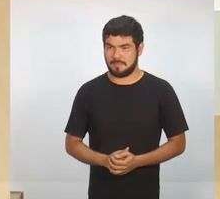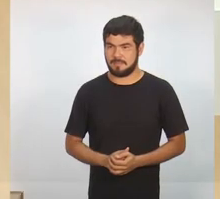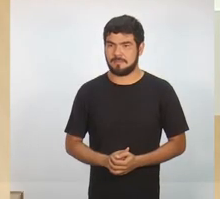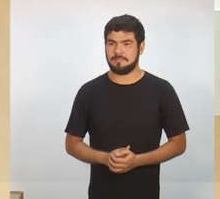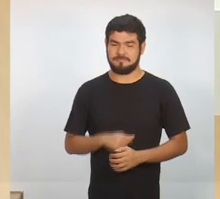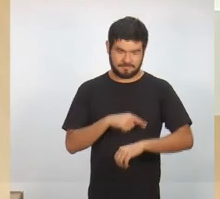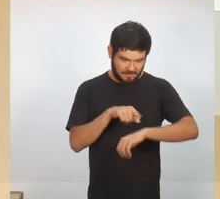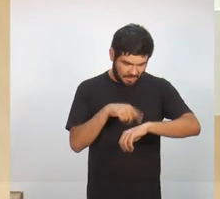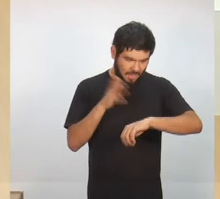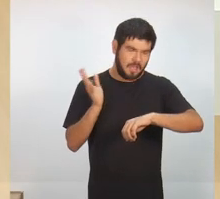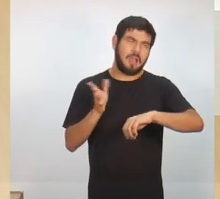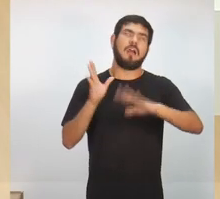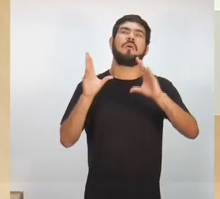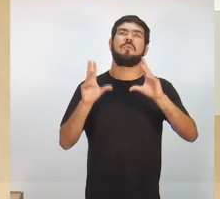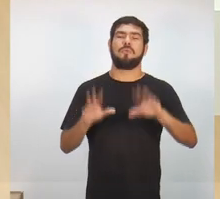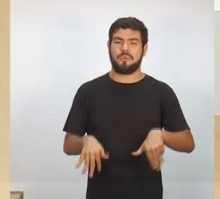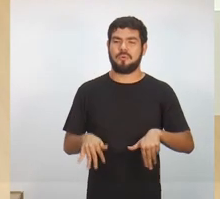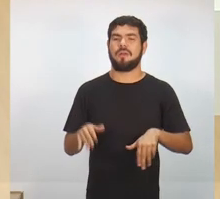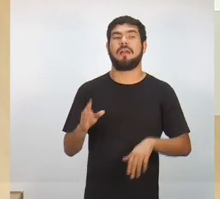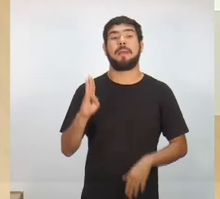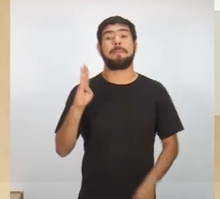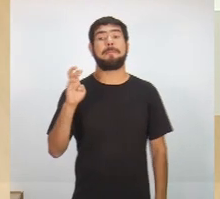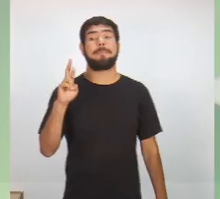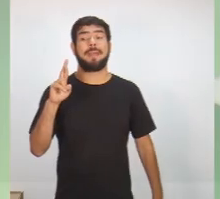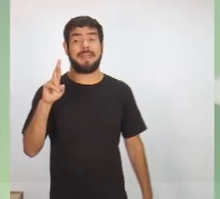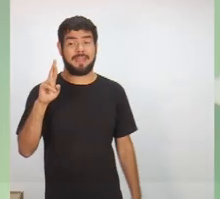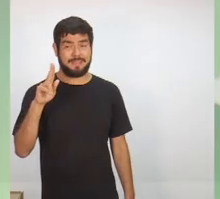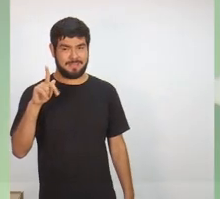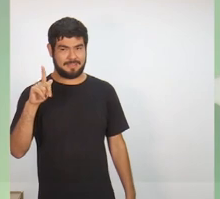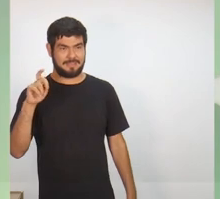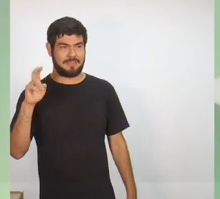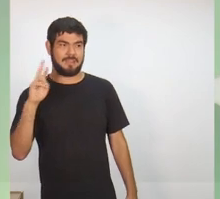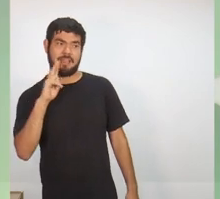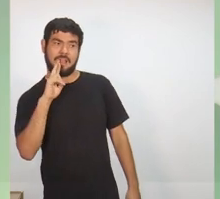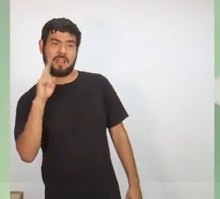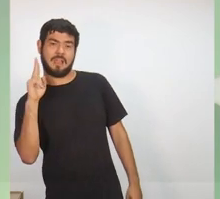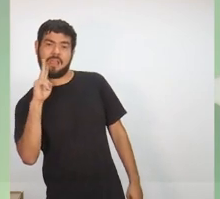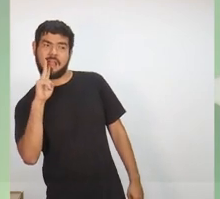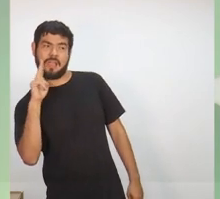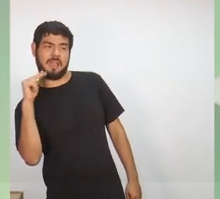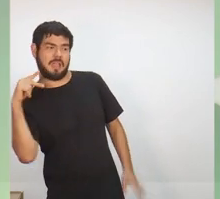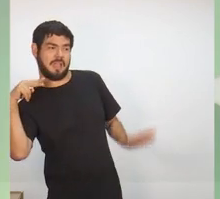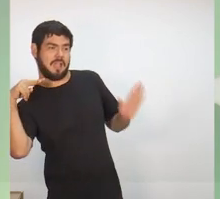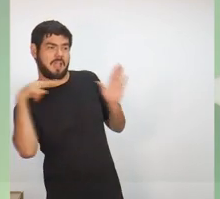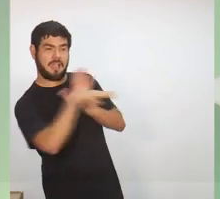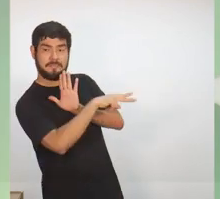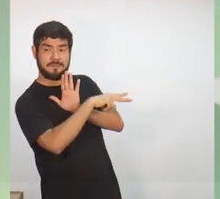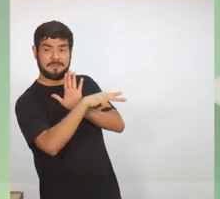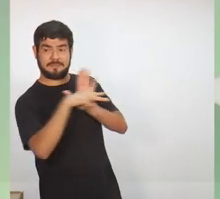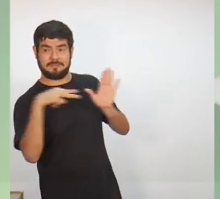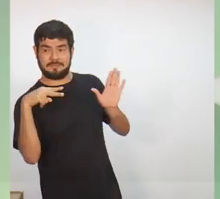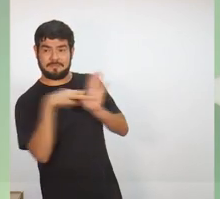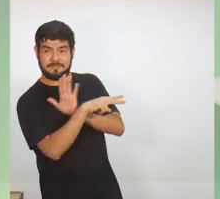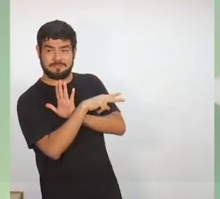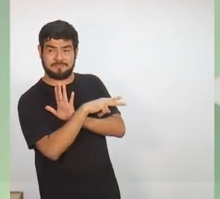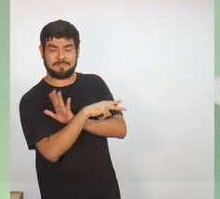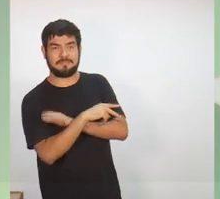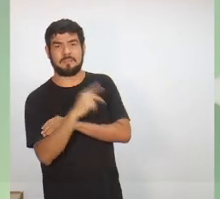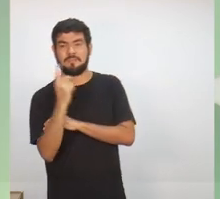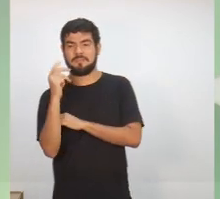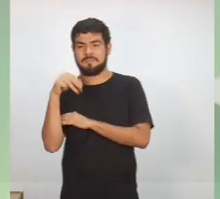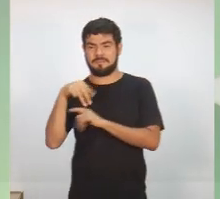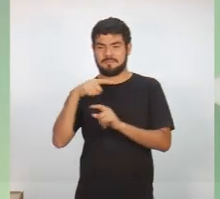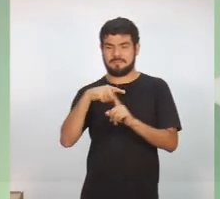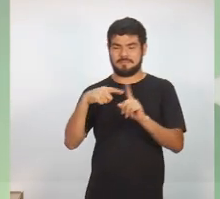Agora sim, candidato Berg, da OGT. Um minuto e trinta, por gentileza, tela. Ele tem direito à réplica. Vamos colocar um minuto e trinta.